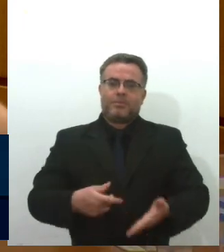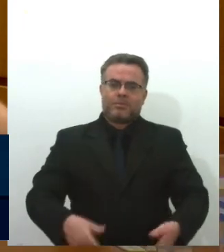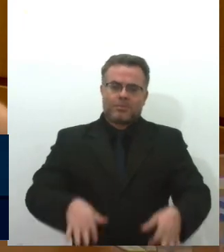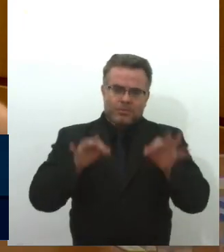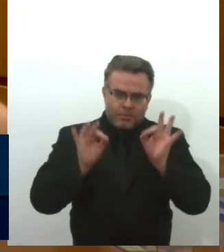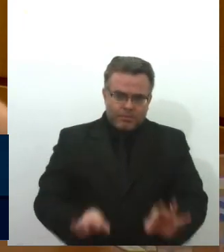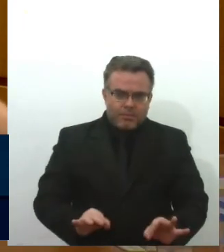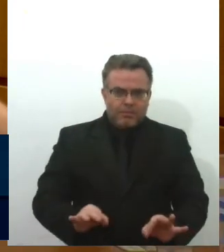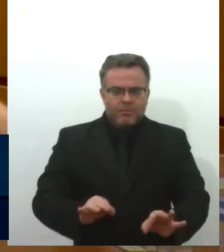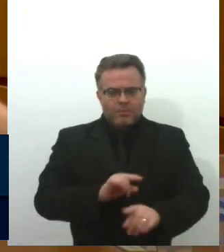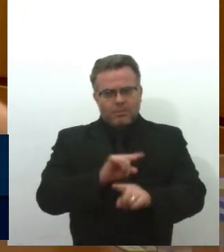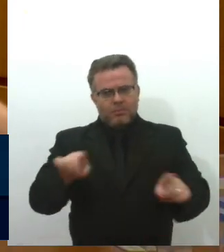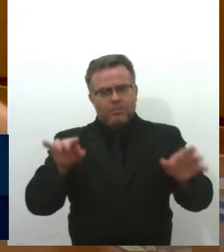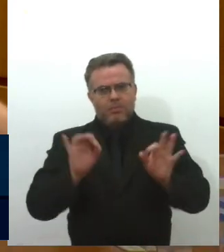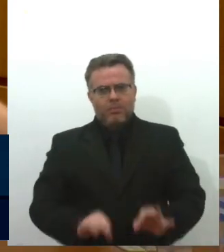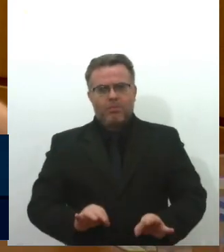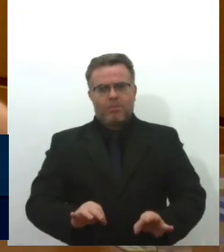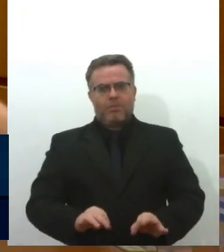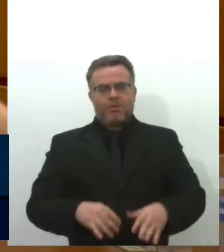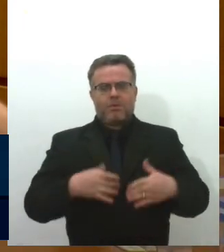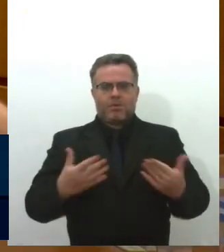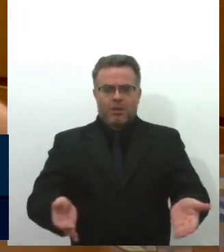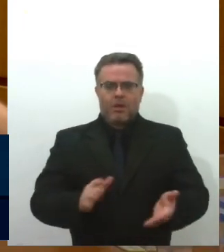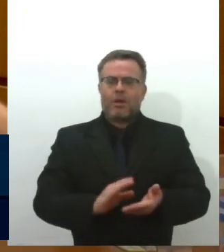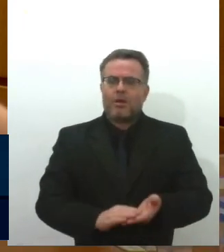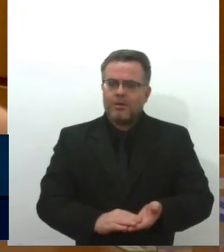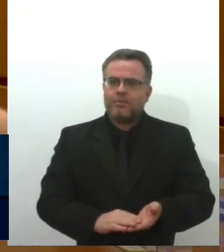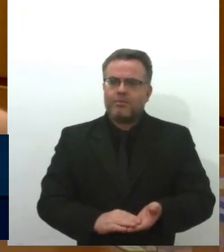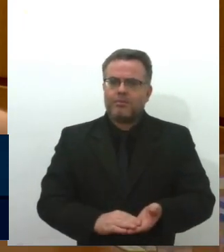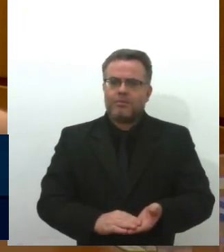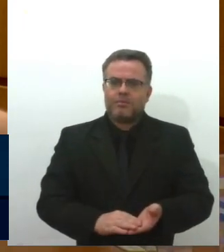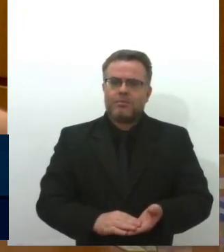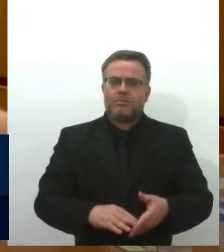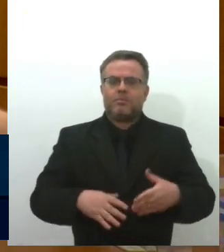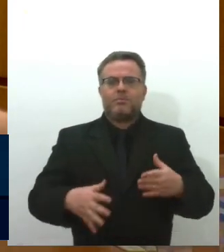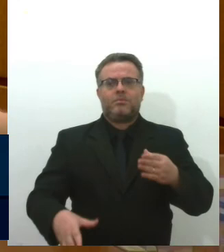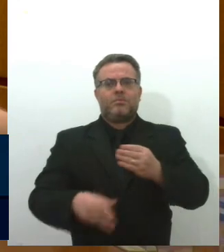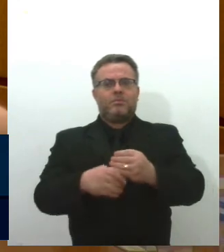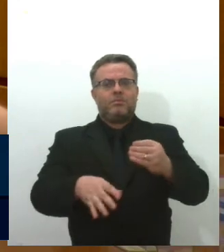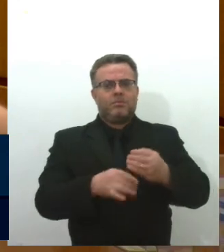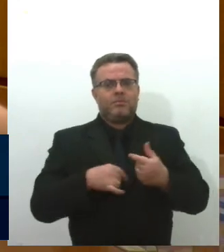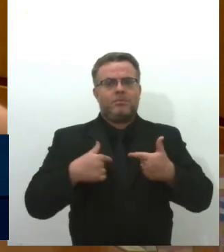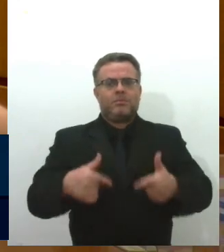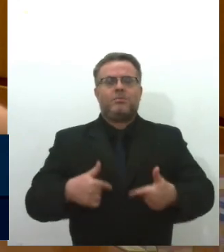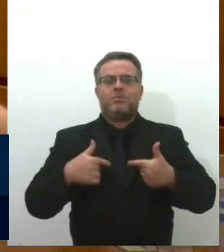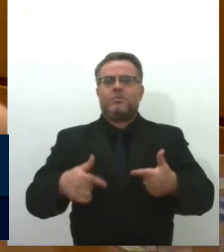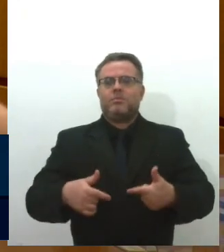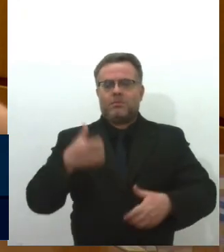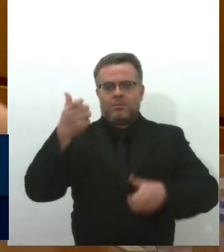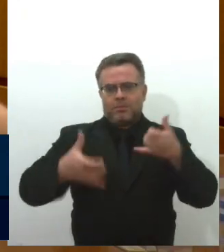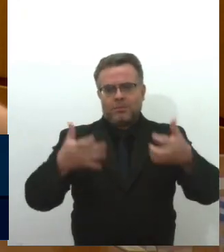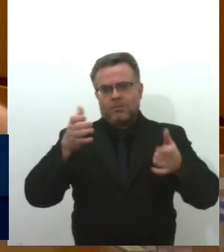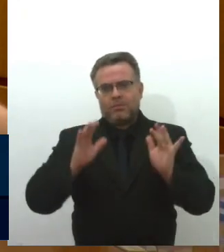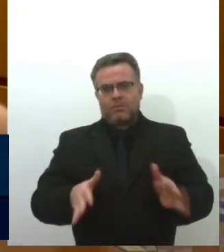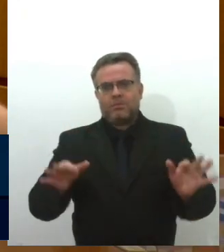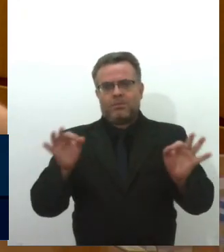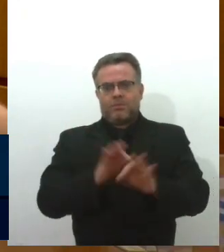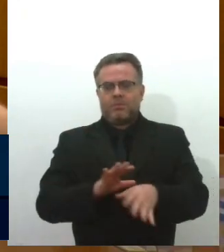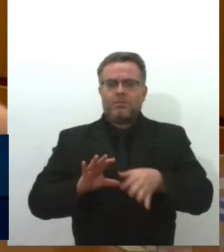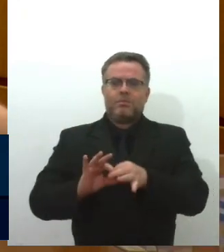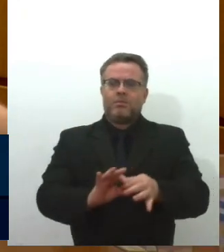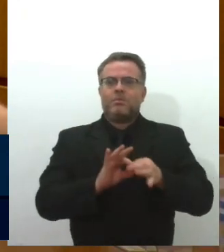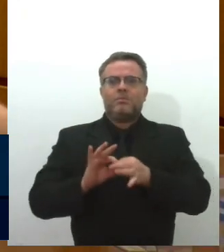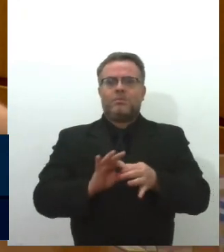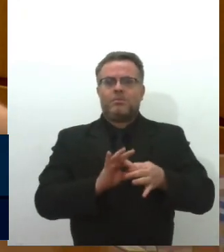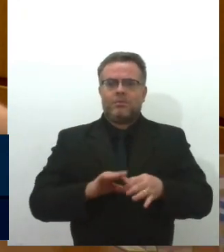todos aqui, que eu, nesse momento, peço para somar comigo a luta, eu sei que muitos já até se pronunciaram, vamos somar forças, essa